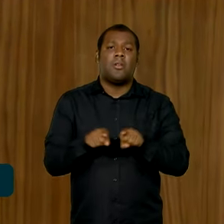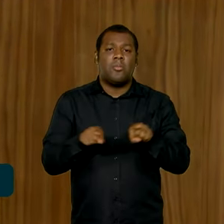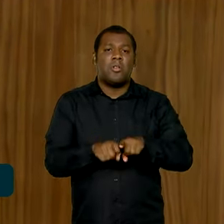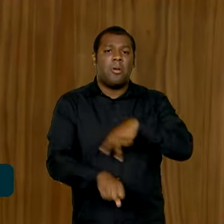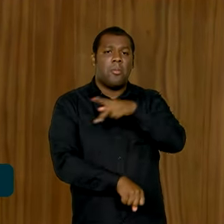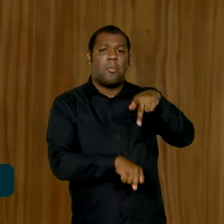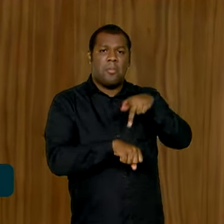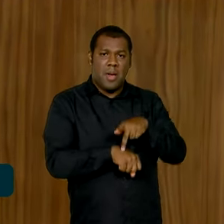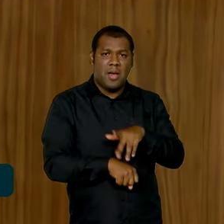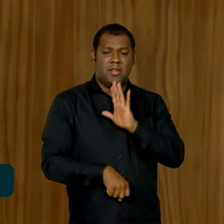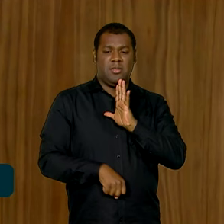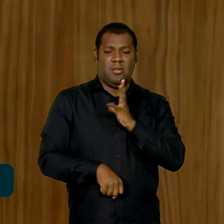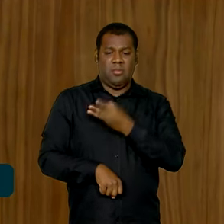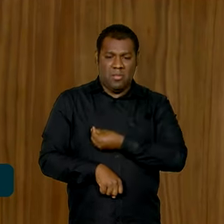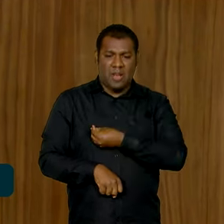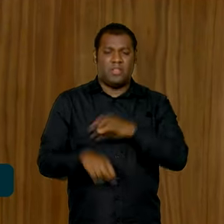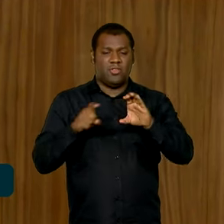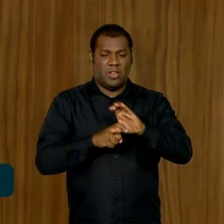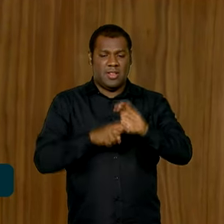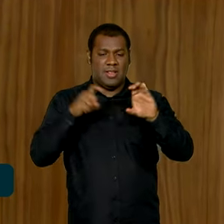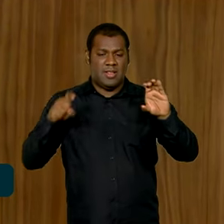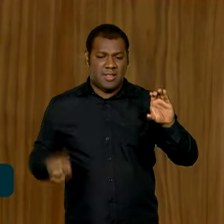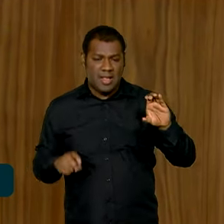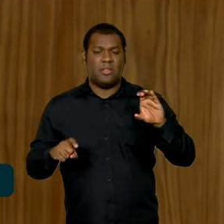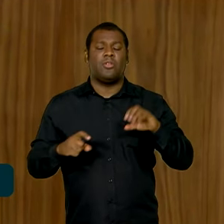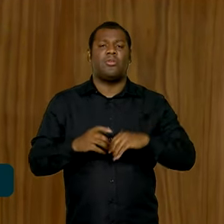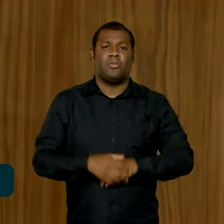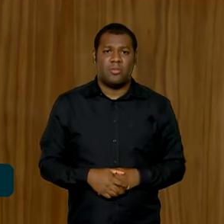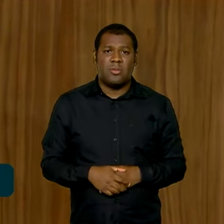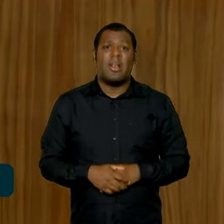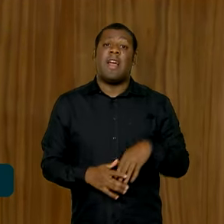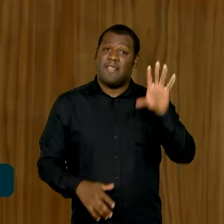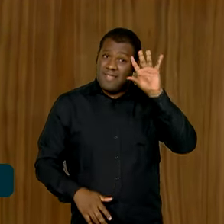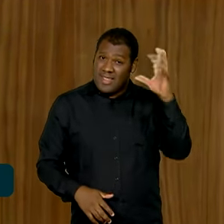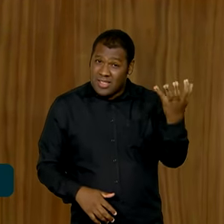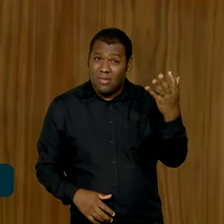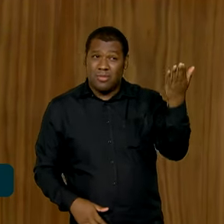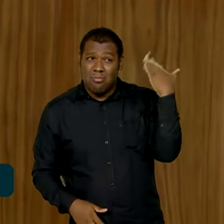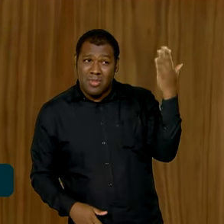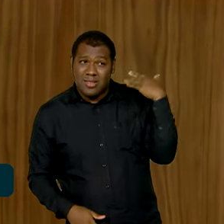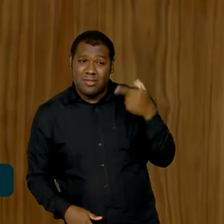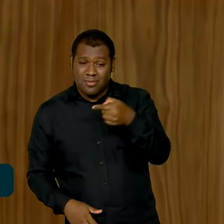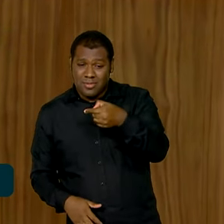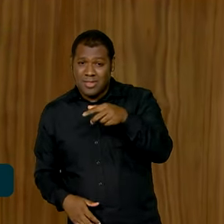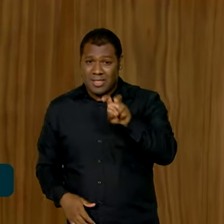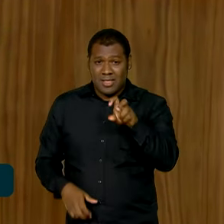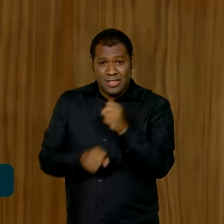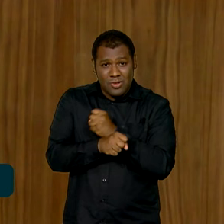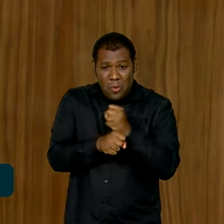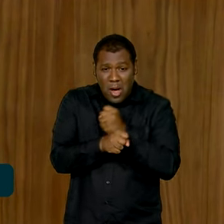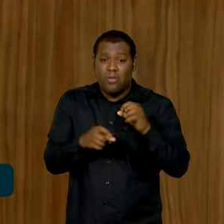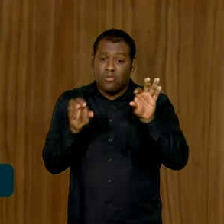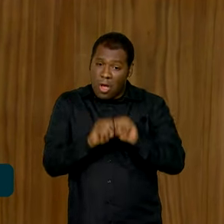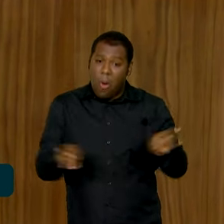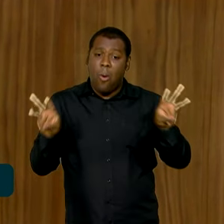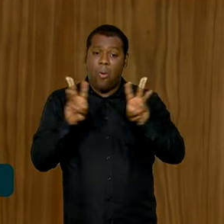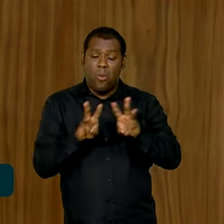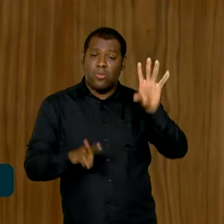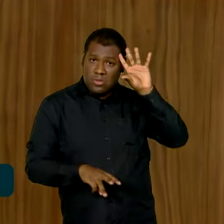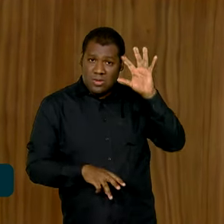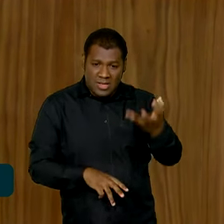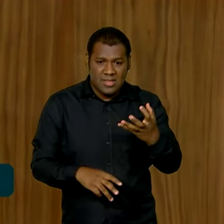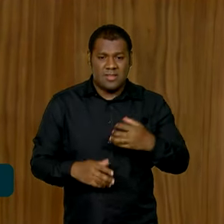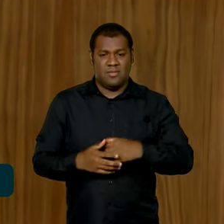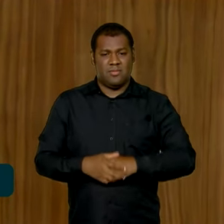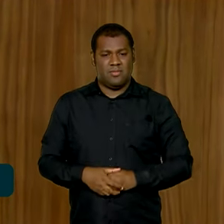independente foi tomada há 75 anos pelas Nações Unidas. Não há mais